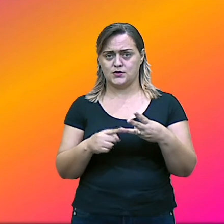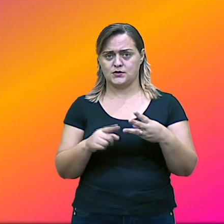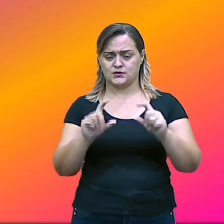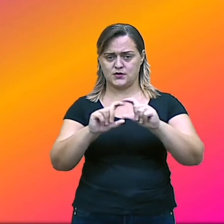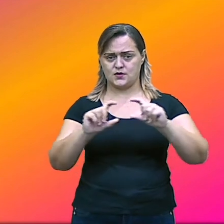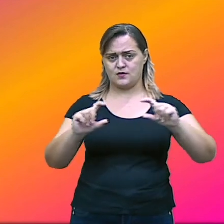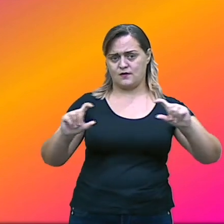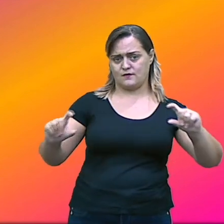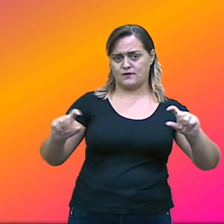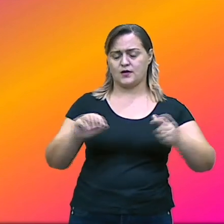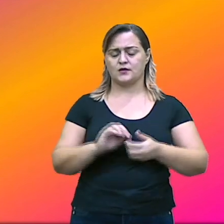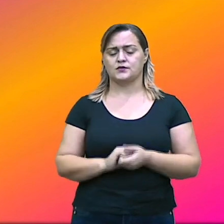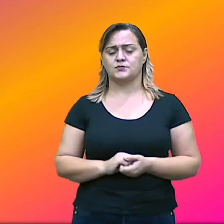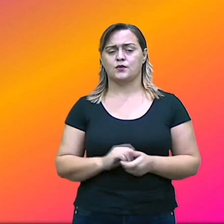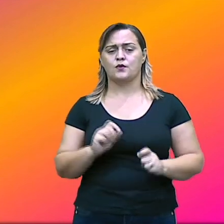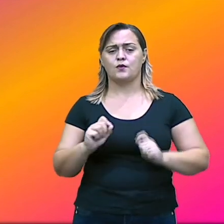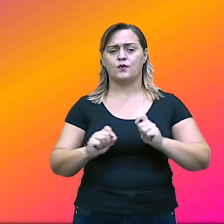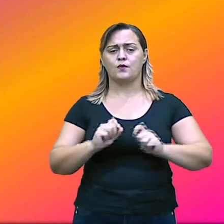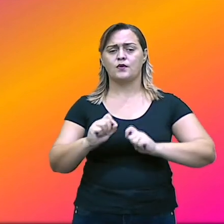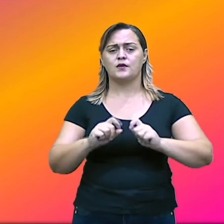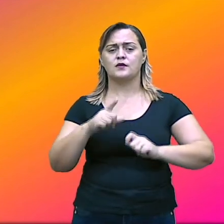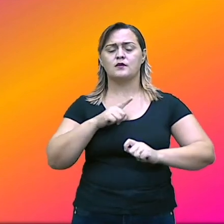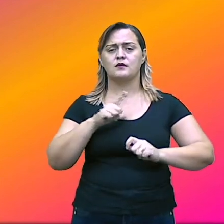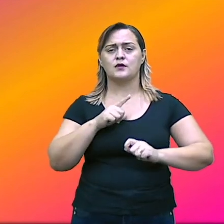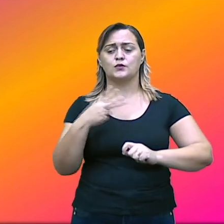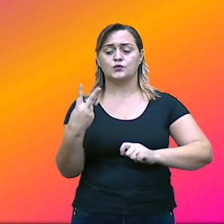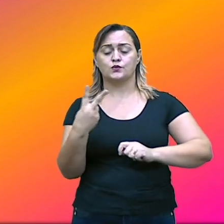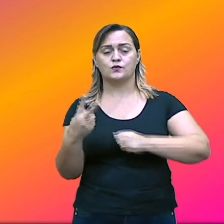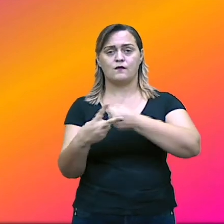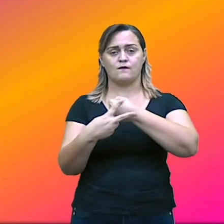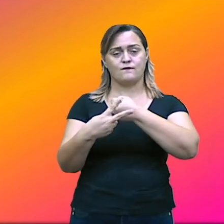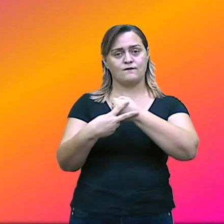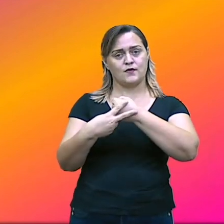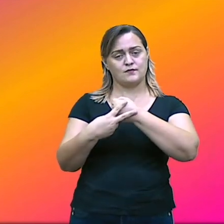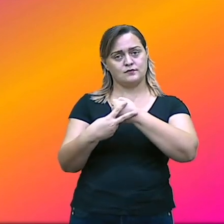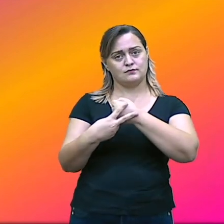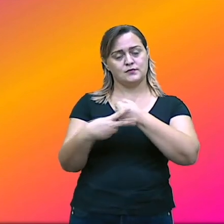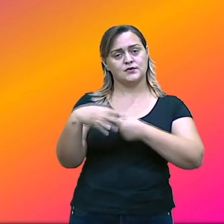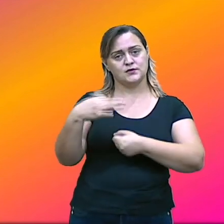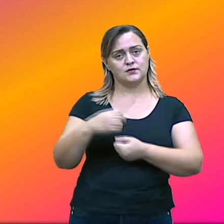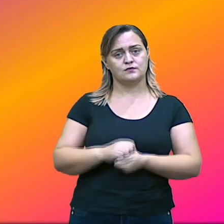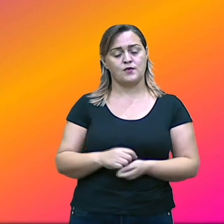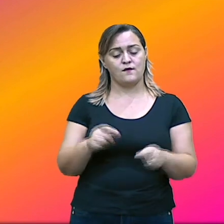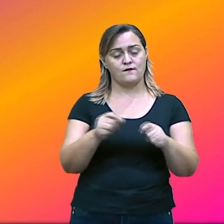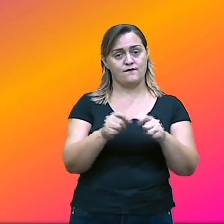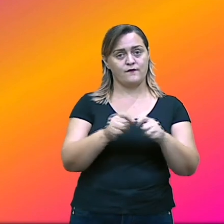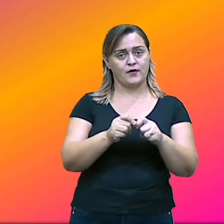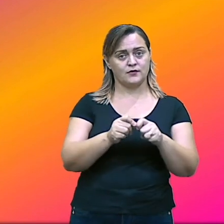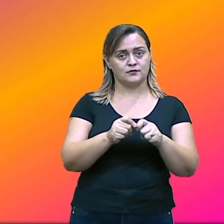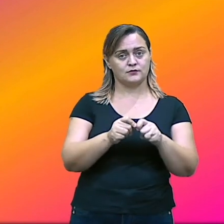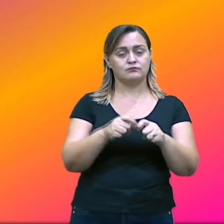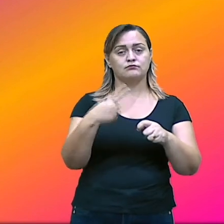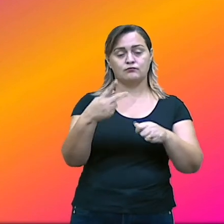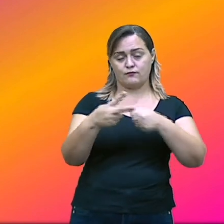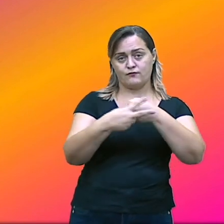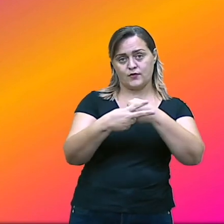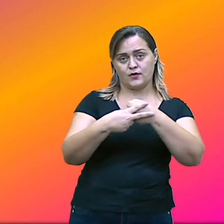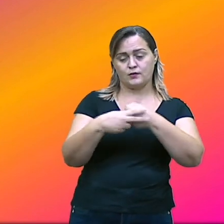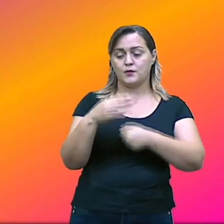oração, né? Tá sujeita ao número de verbos aí. Por isso que nós vamos determinar. Faça é um verbo, não é mesmo?